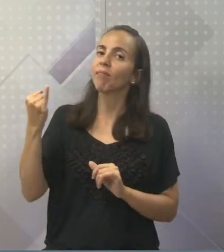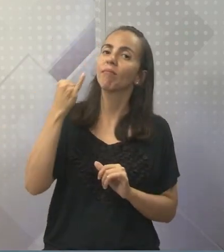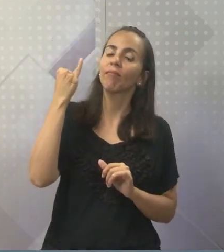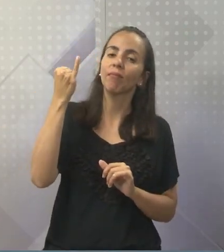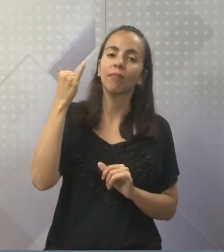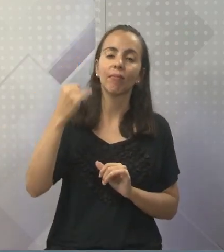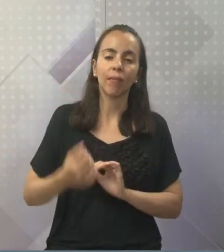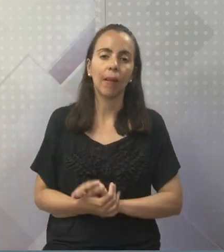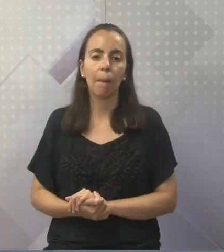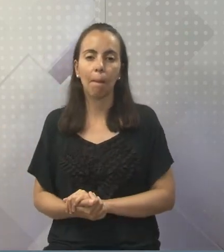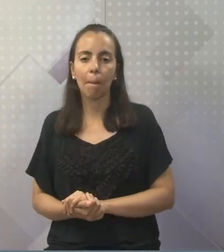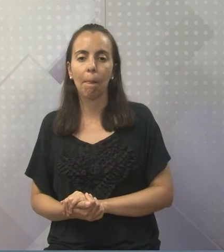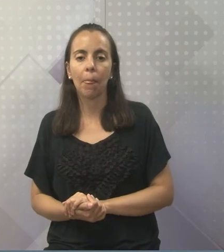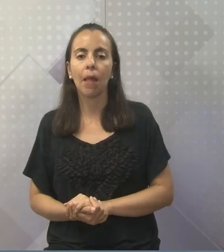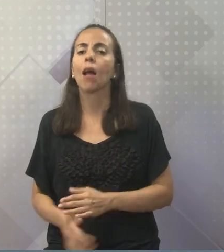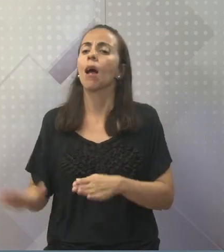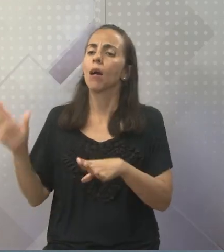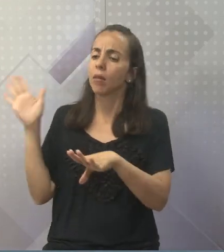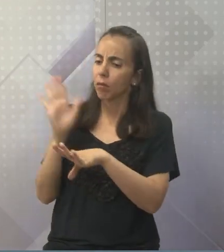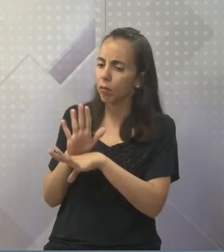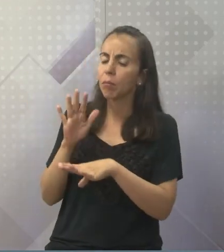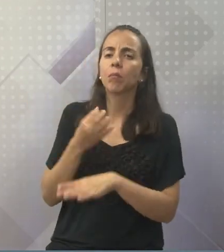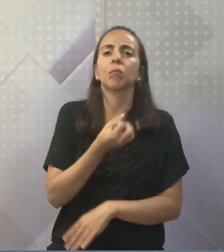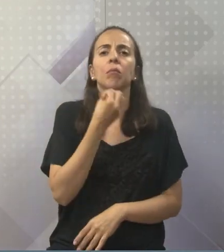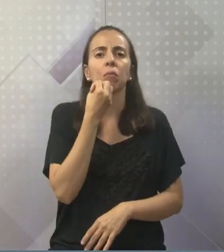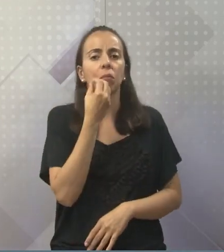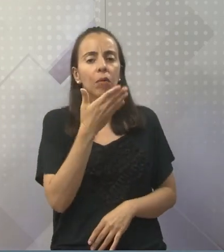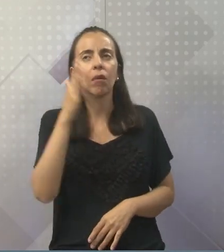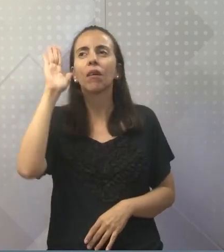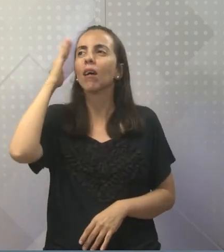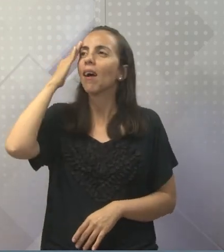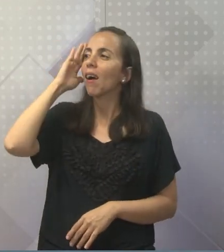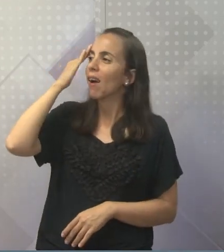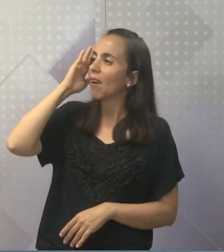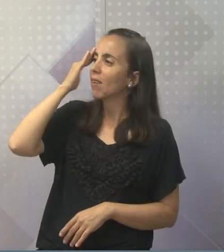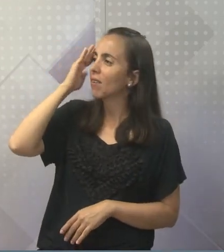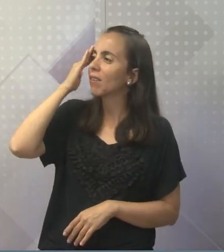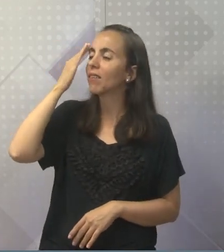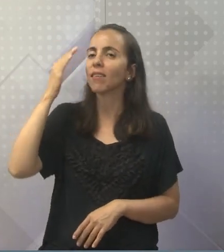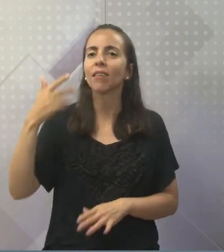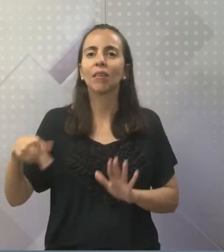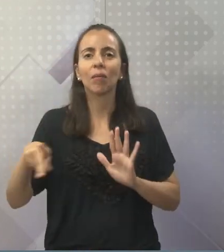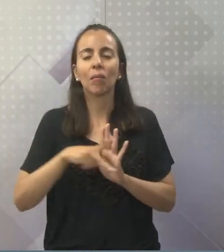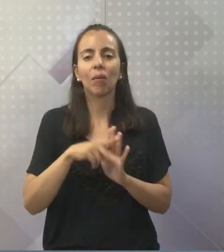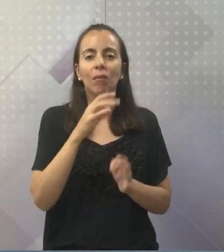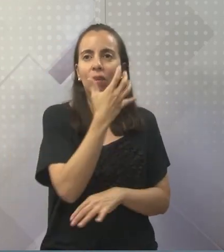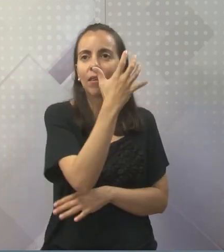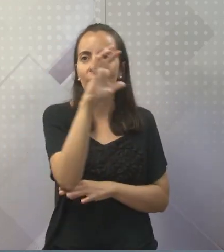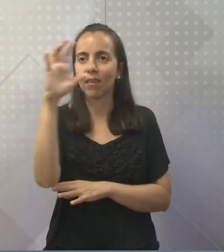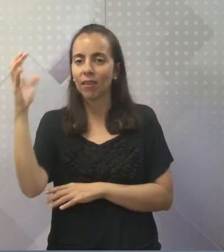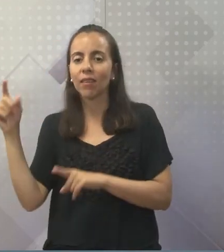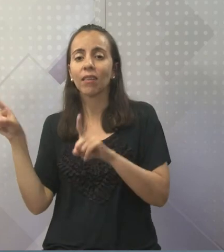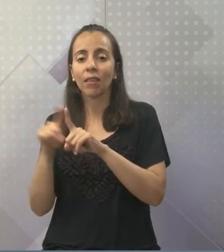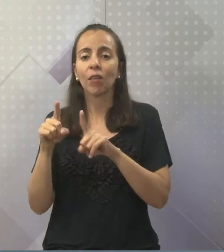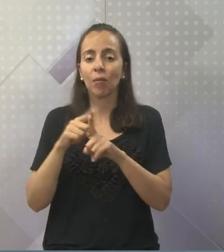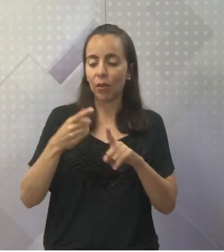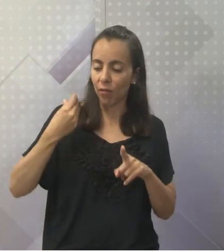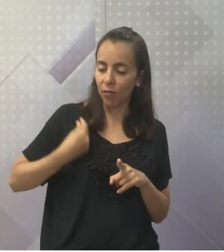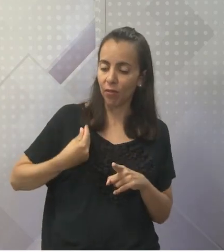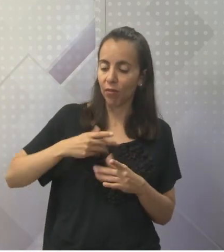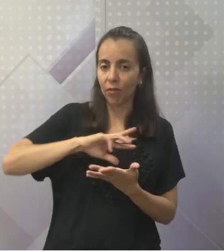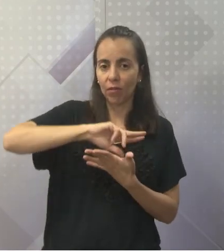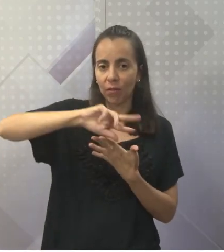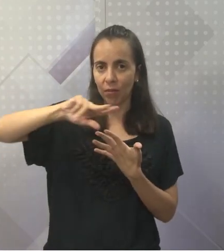Repito, isso ajuda muito a gente a entender a natureza e os seres vivos, notadamente.